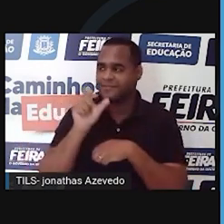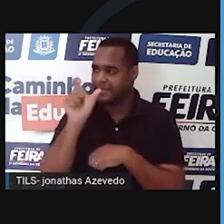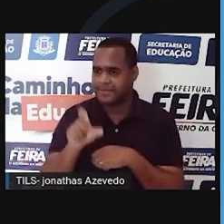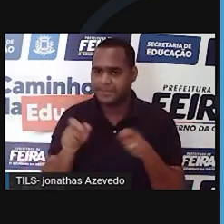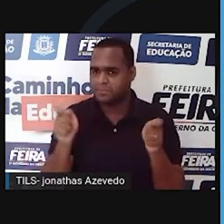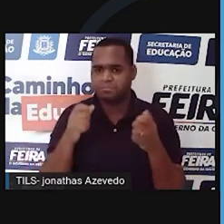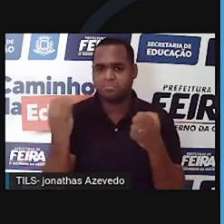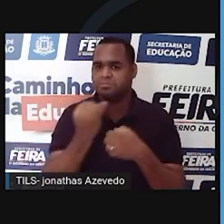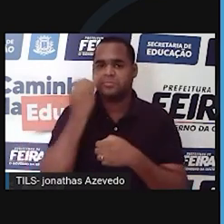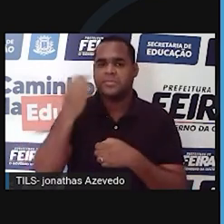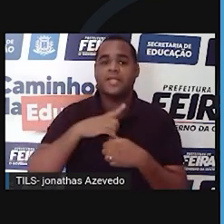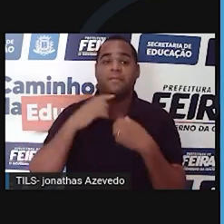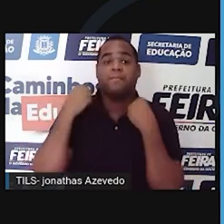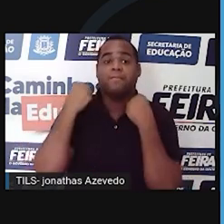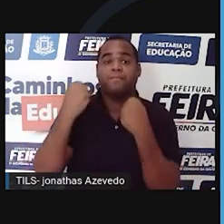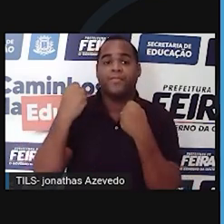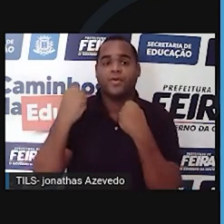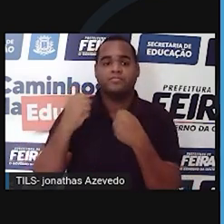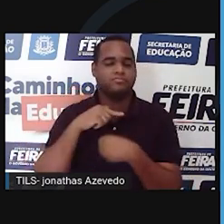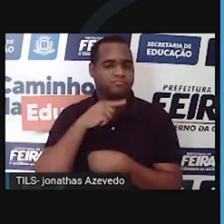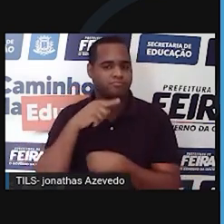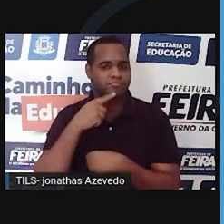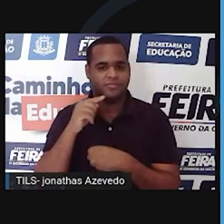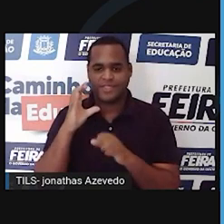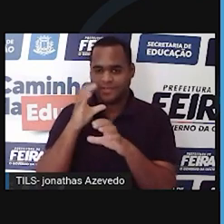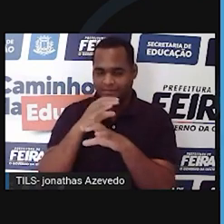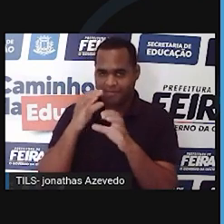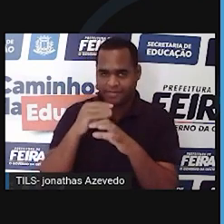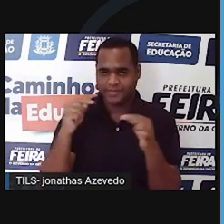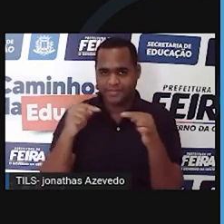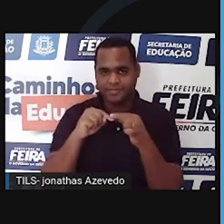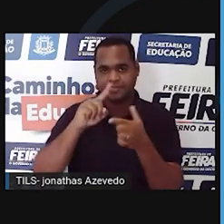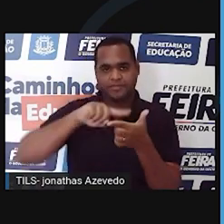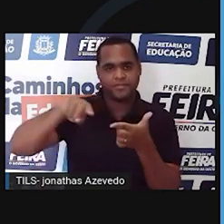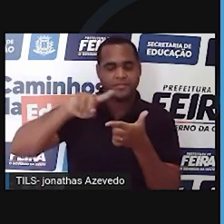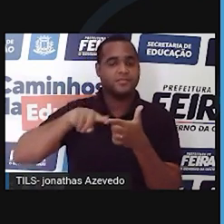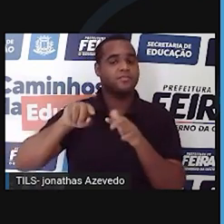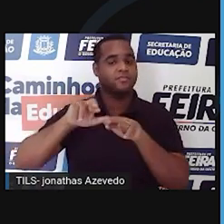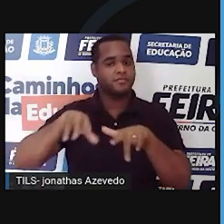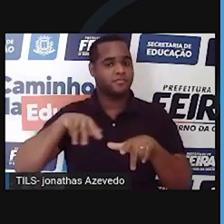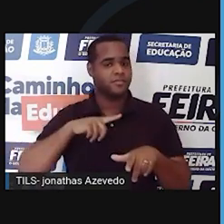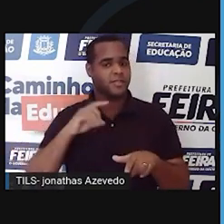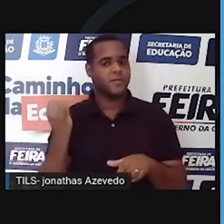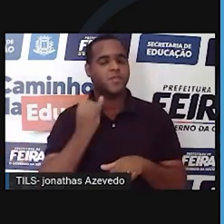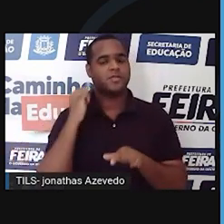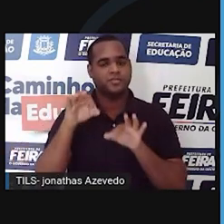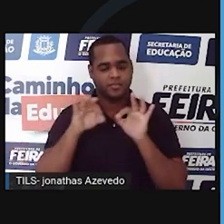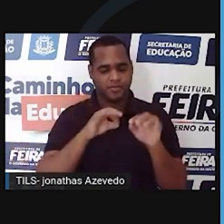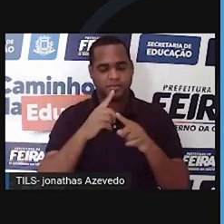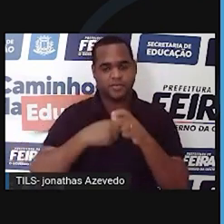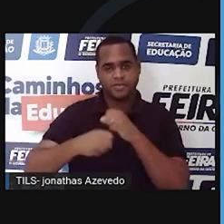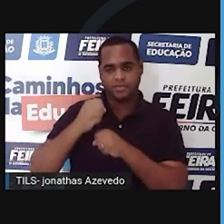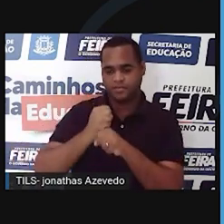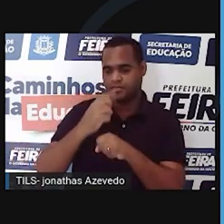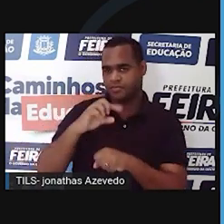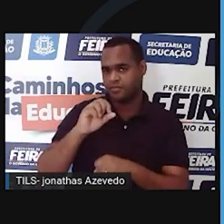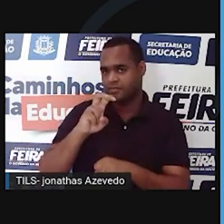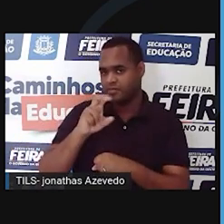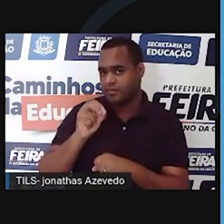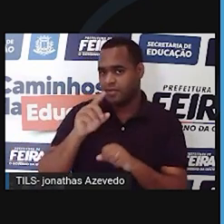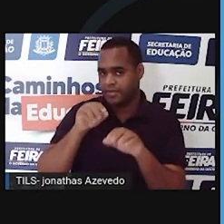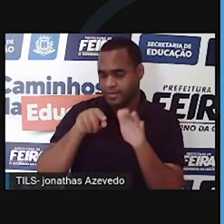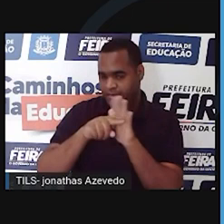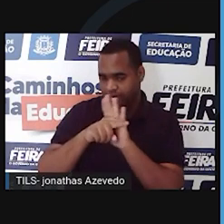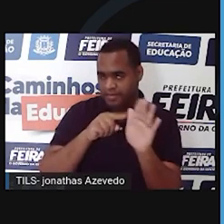Não importa quão poderoso seja o microscópio utilizado. Então, tá aí o problema que a Roslind veio resolver. Até 1950, os cientistas já